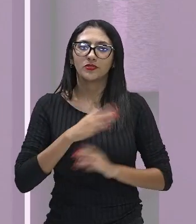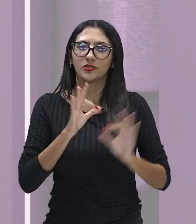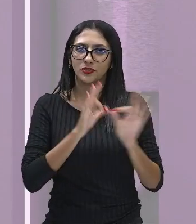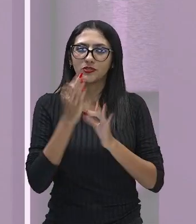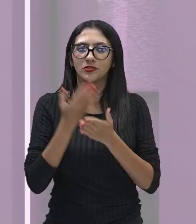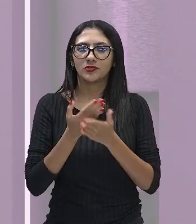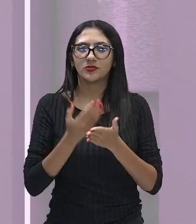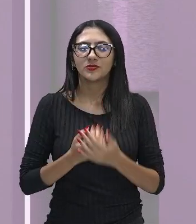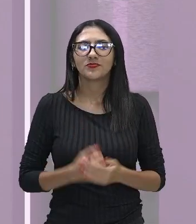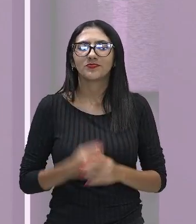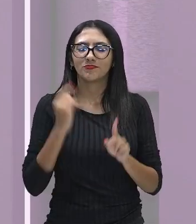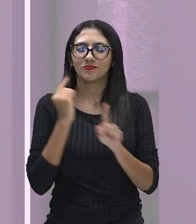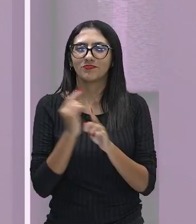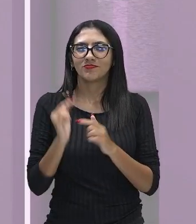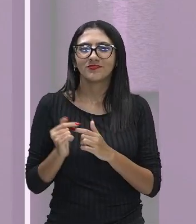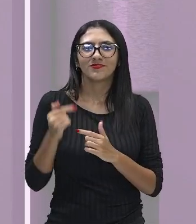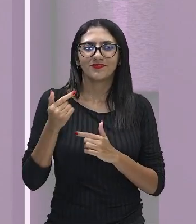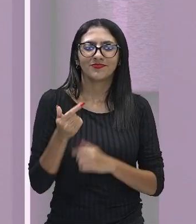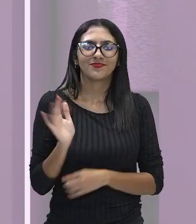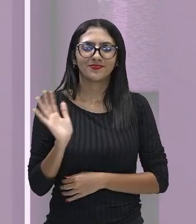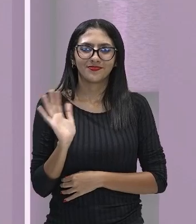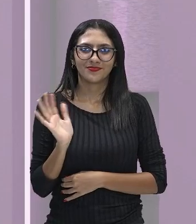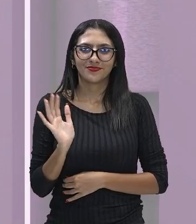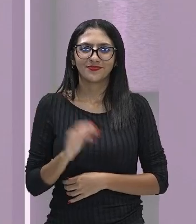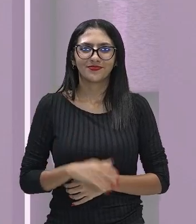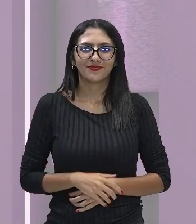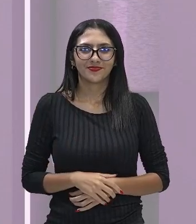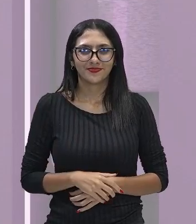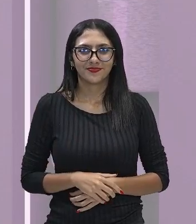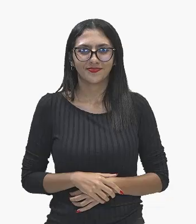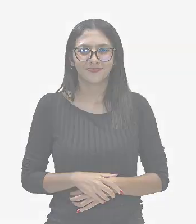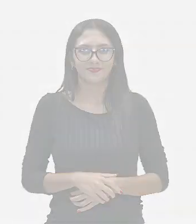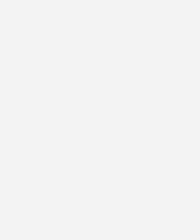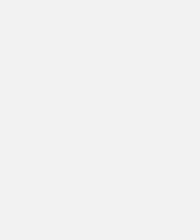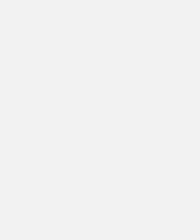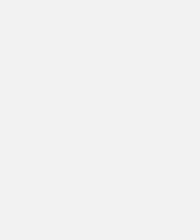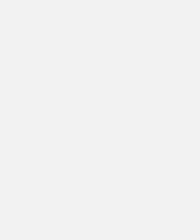aprendido e encontro vocês aqui numa próxima oportunidade. Até mais!